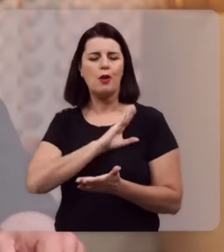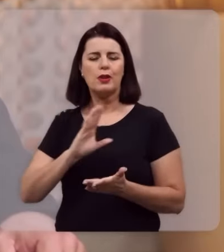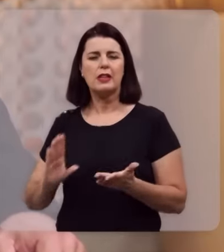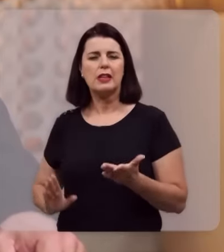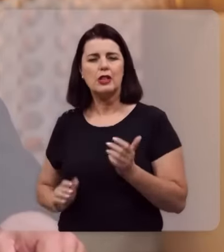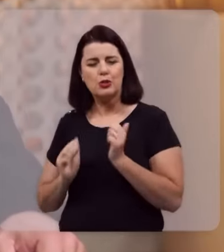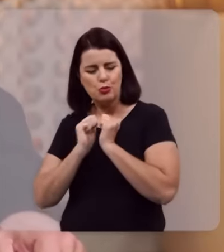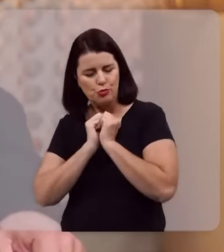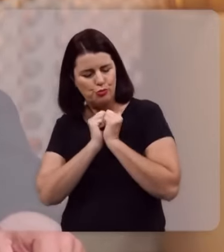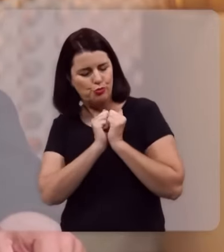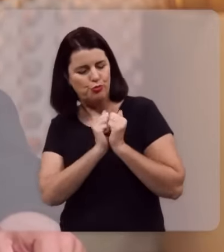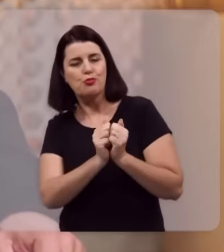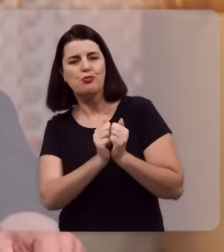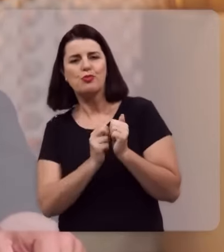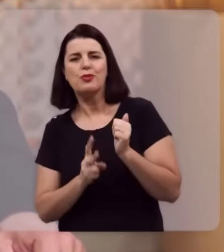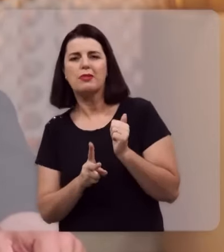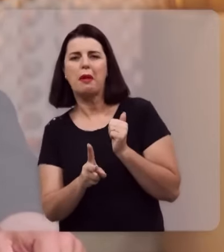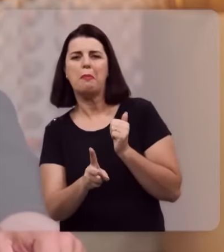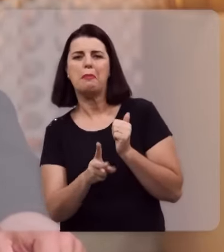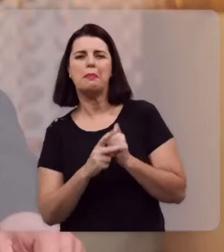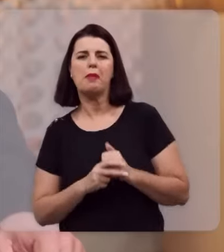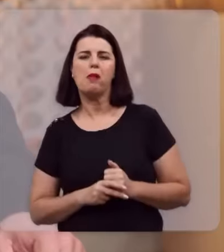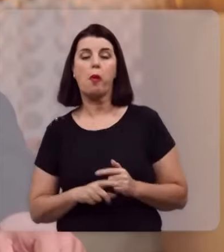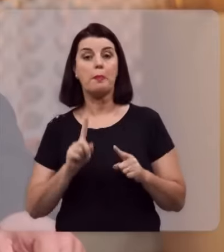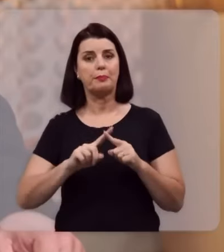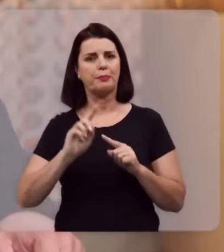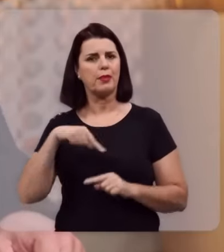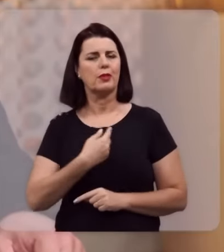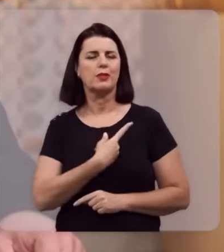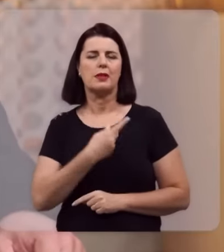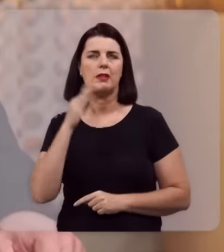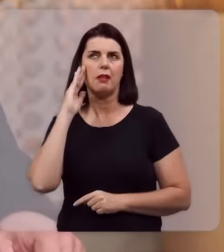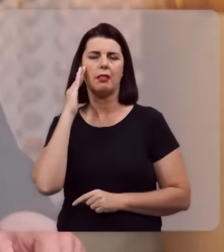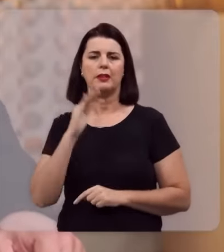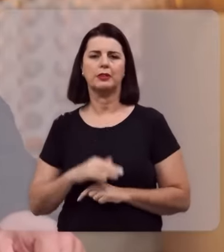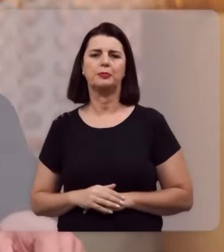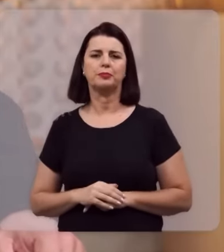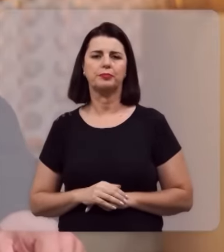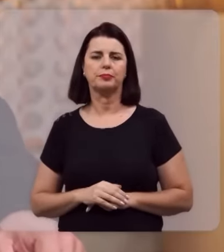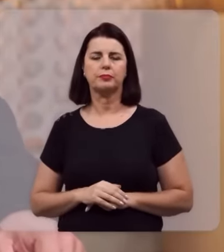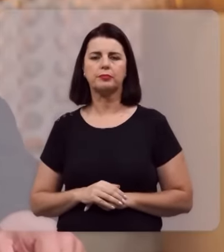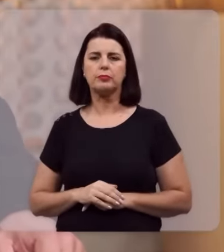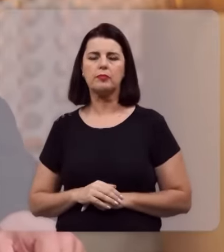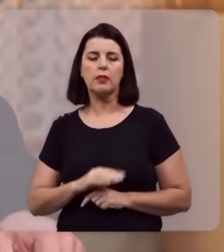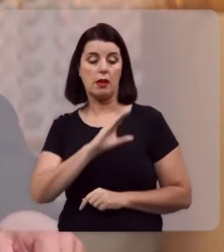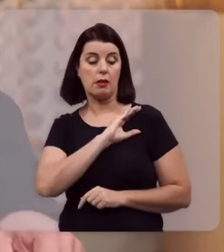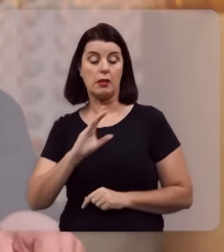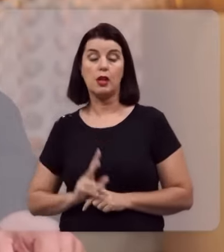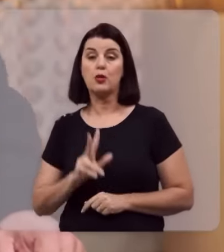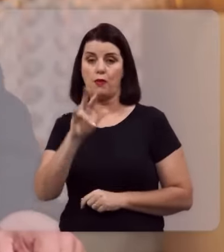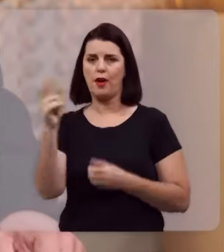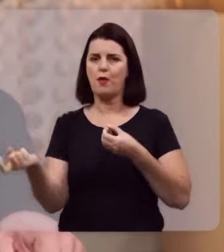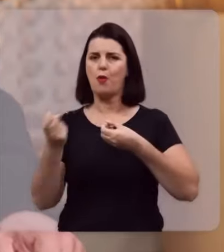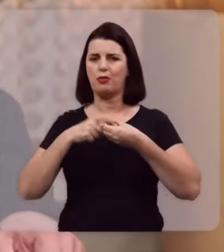se Cristo estivesse ali. Porque quando entendemos que